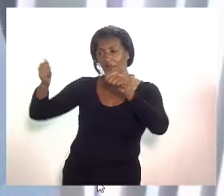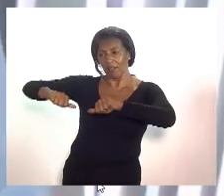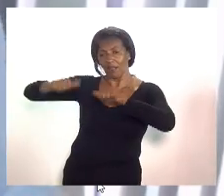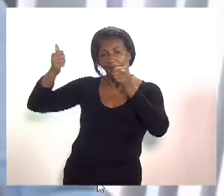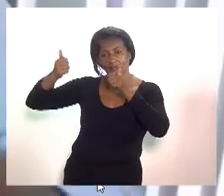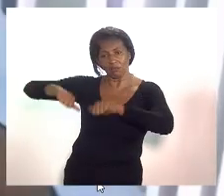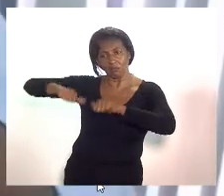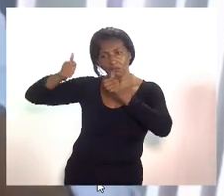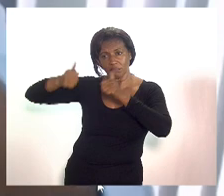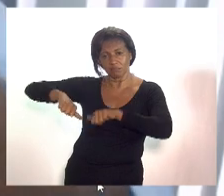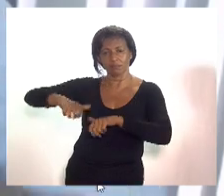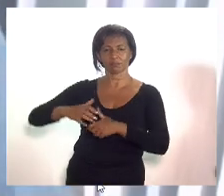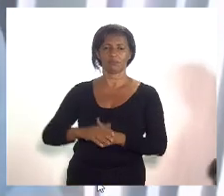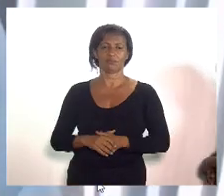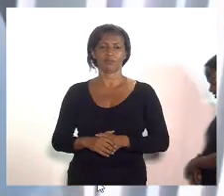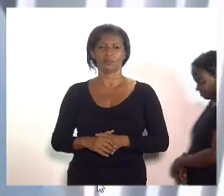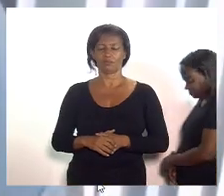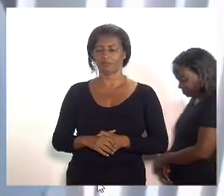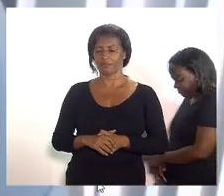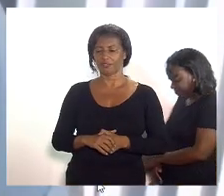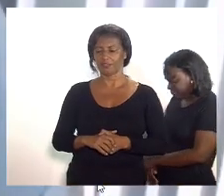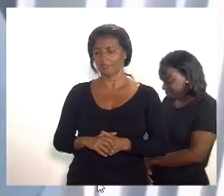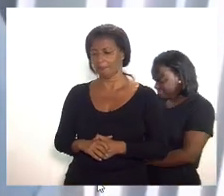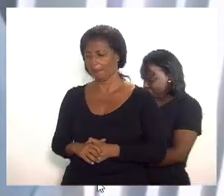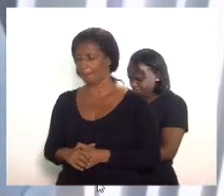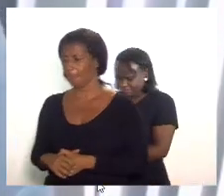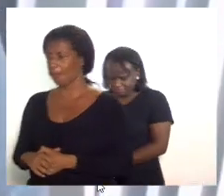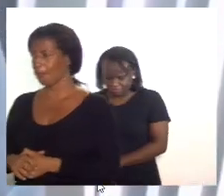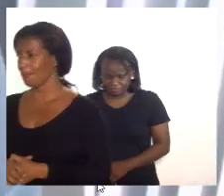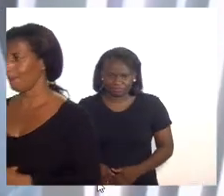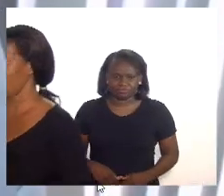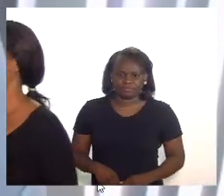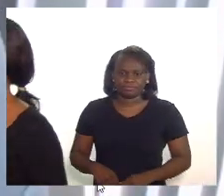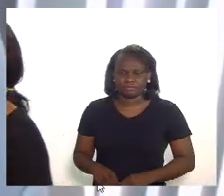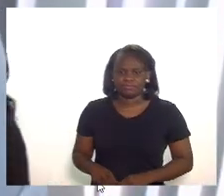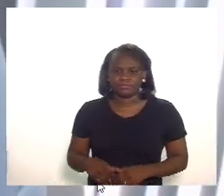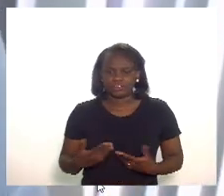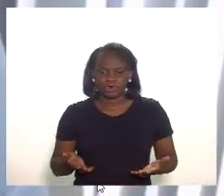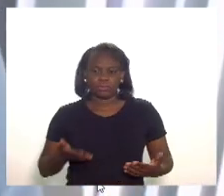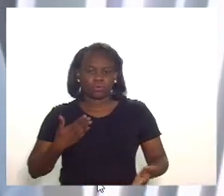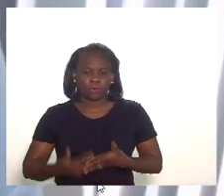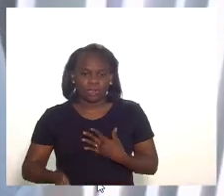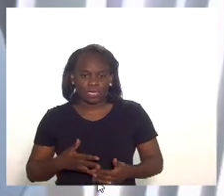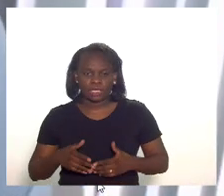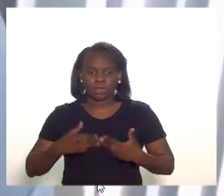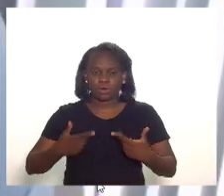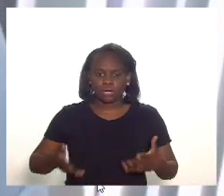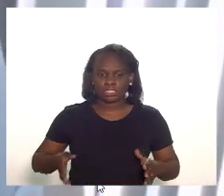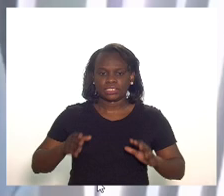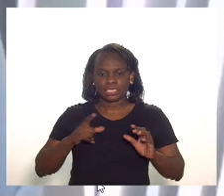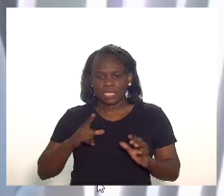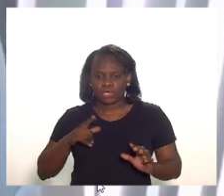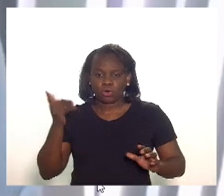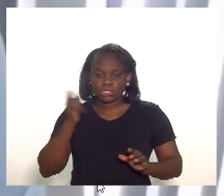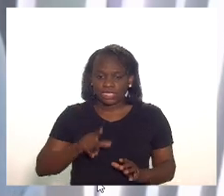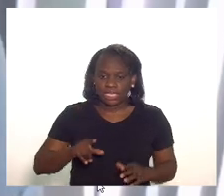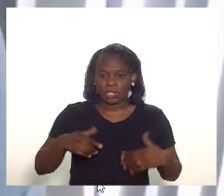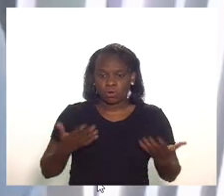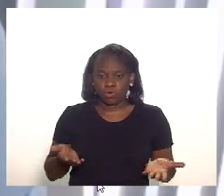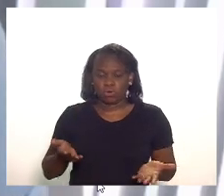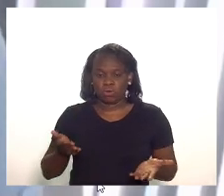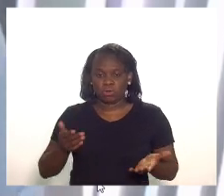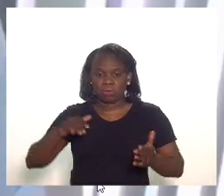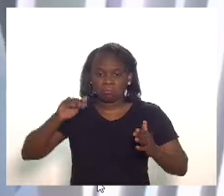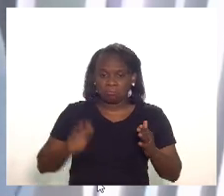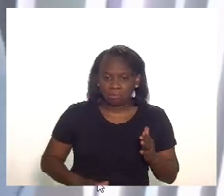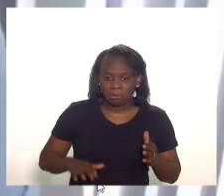consequentemente qualquer medida que eventualmente produza um resultado que está aquém ou que está diferente daquilo que